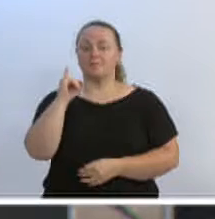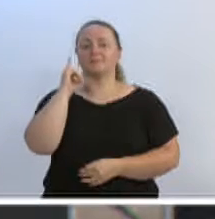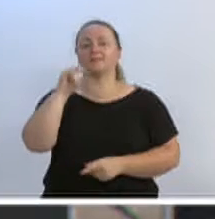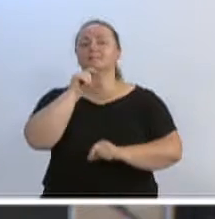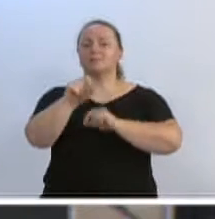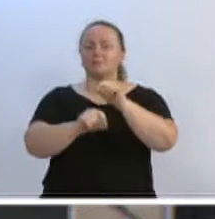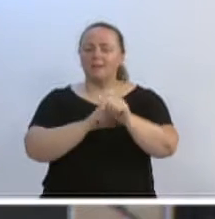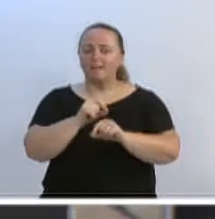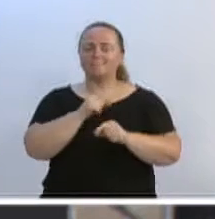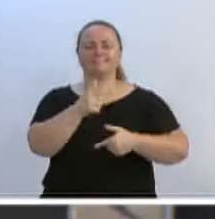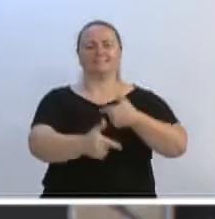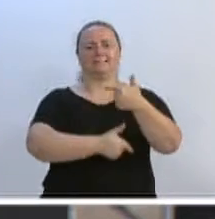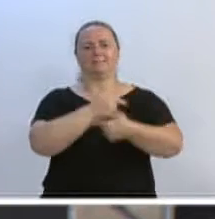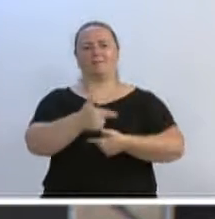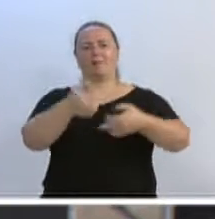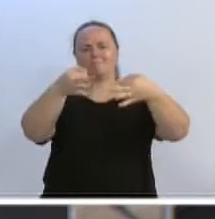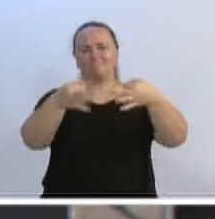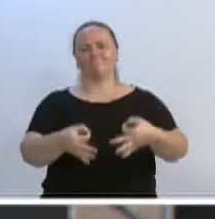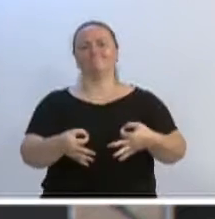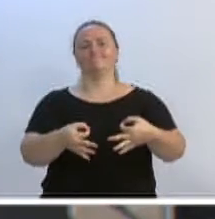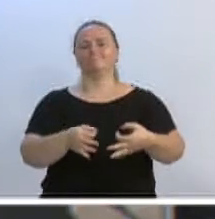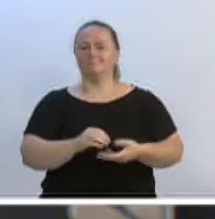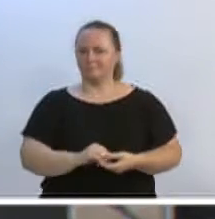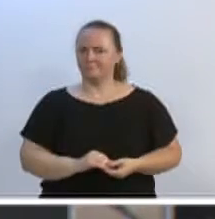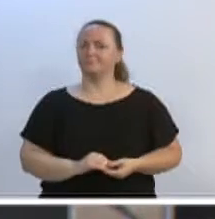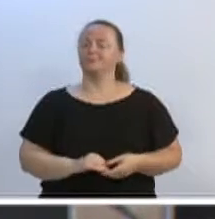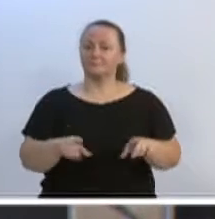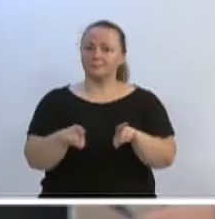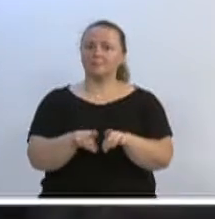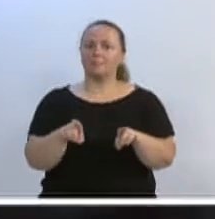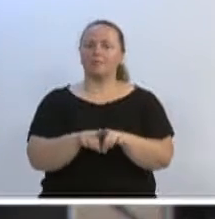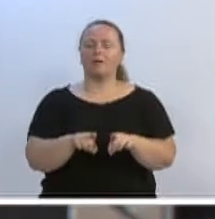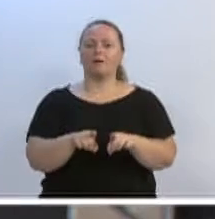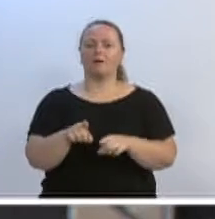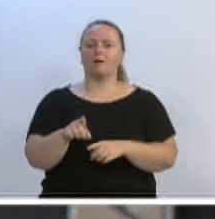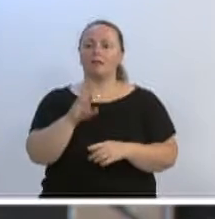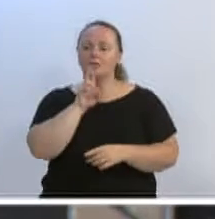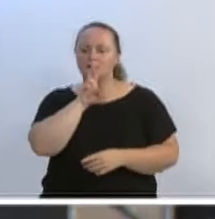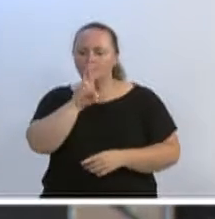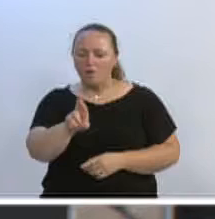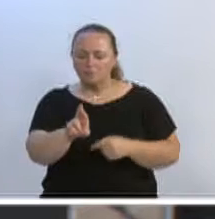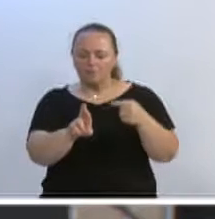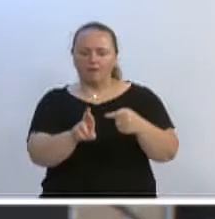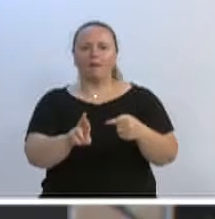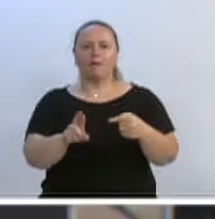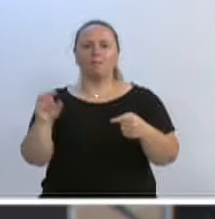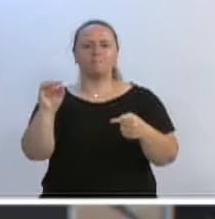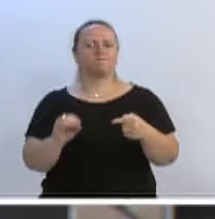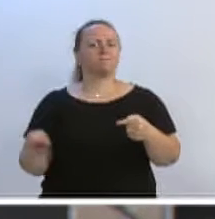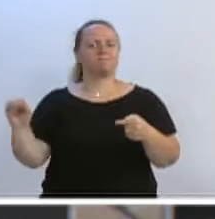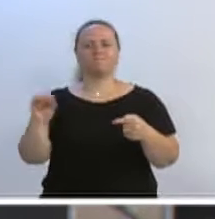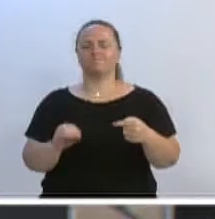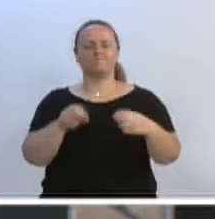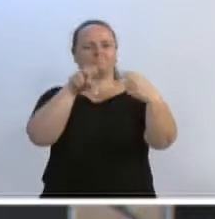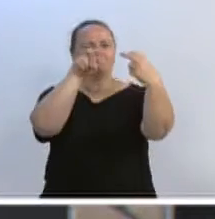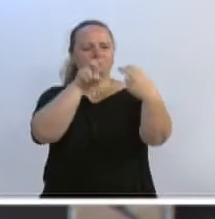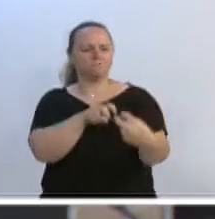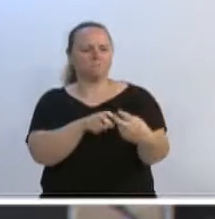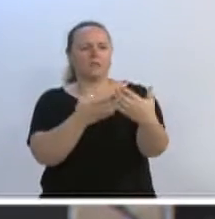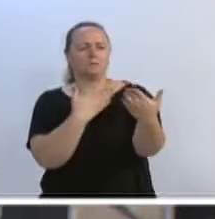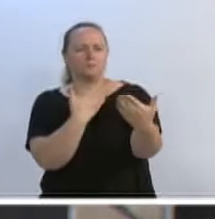vem fazendo um excelente trabalho, inclusive, gerando grandes frutos. É sentar, conversar, dialogar. Repito,